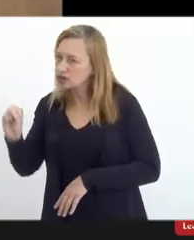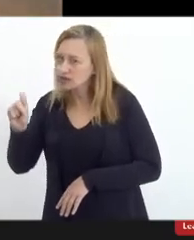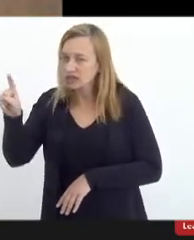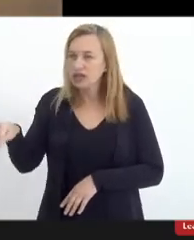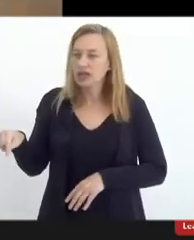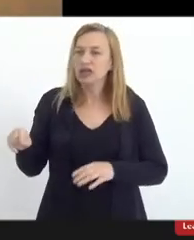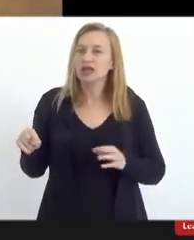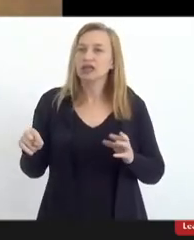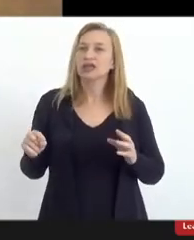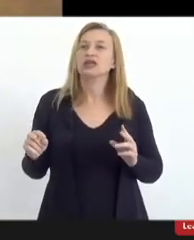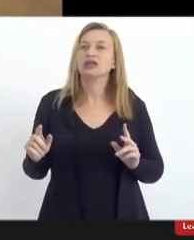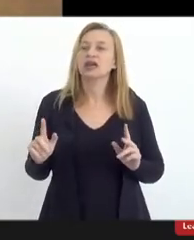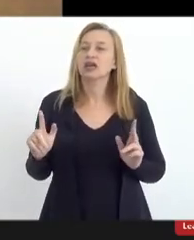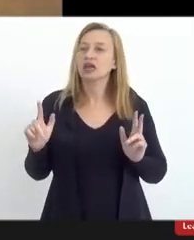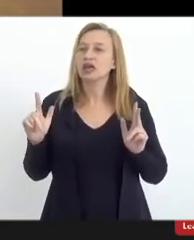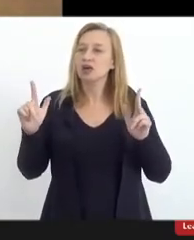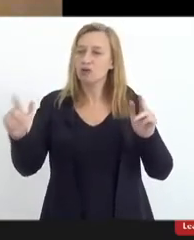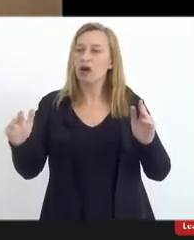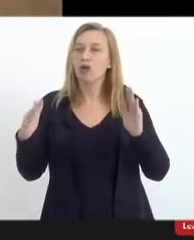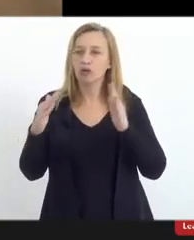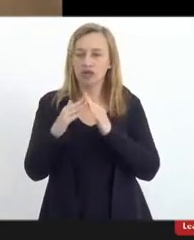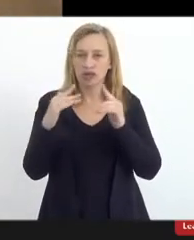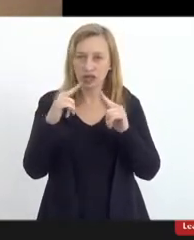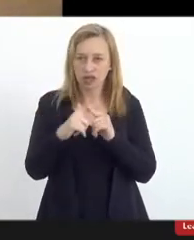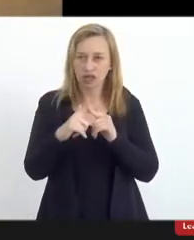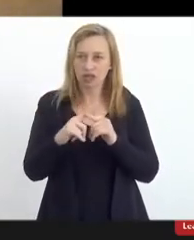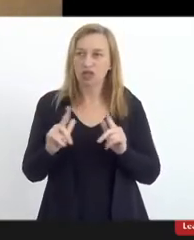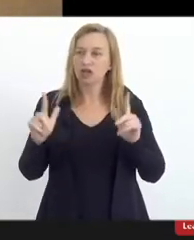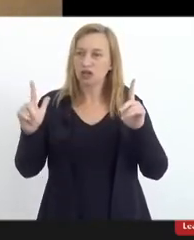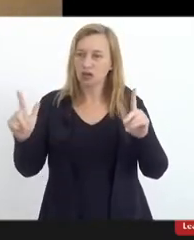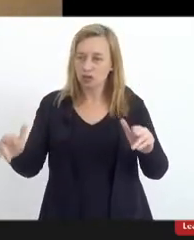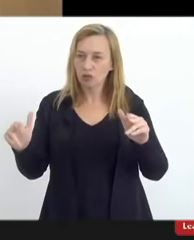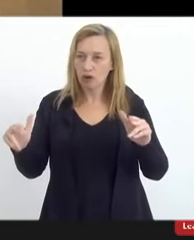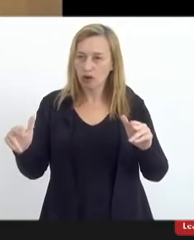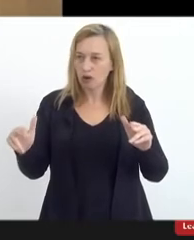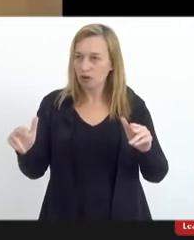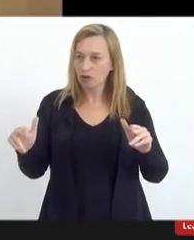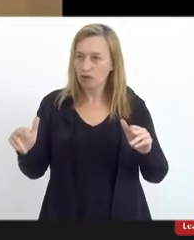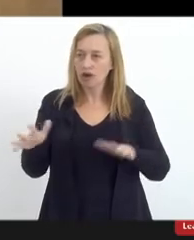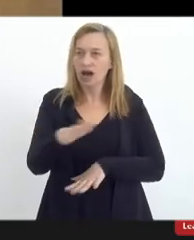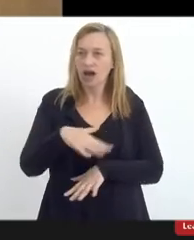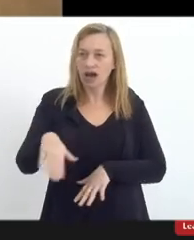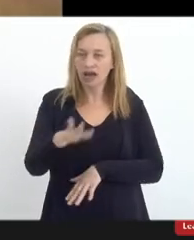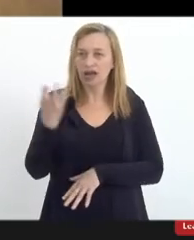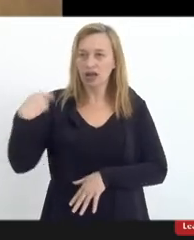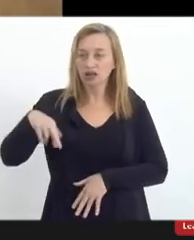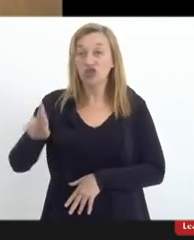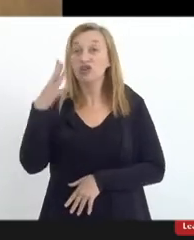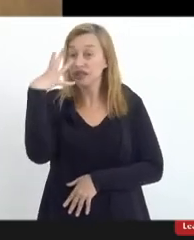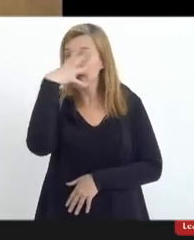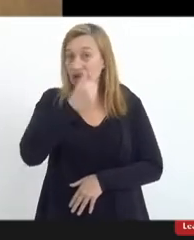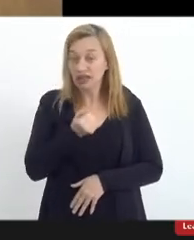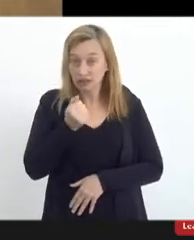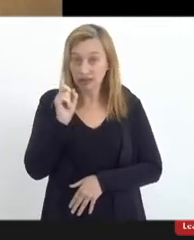da mesma igreja, do mesmo templo religioso em Bari. Isso é muito bonito.